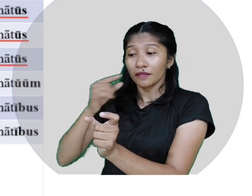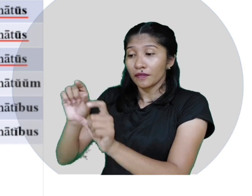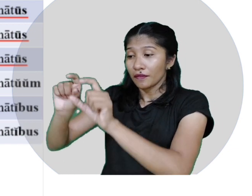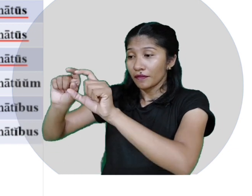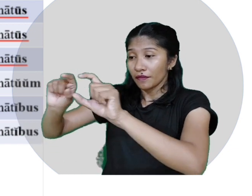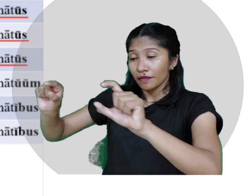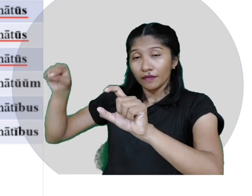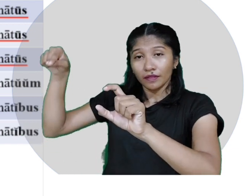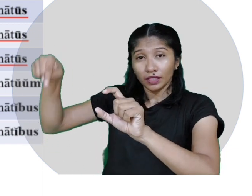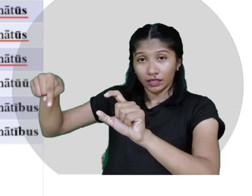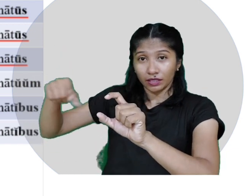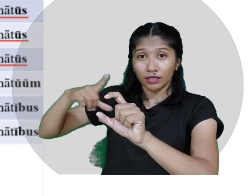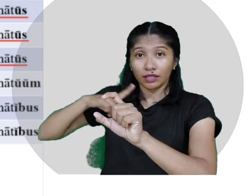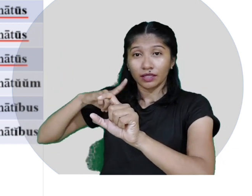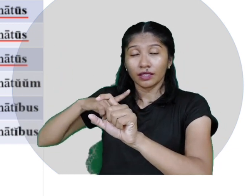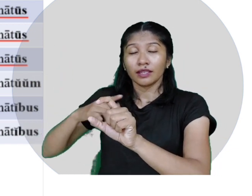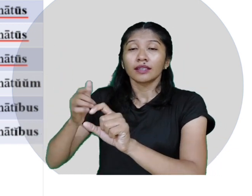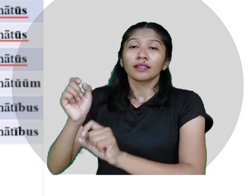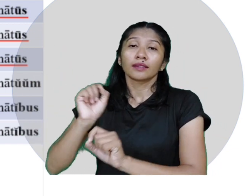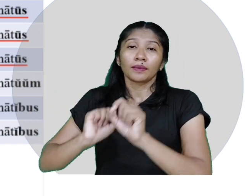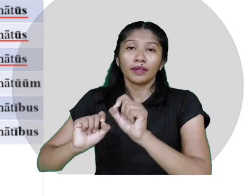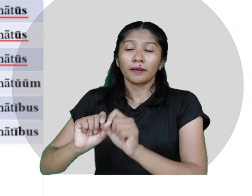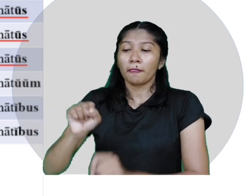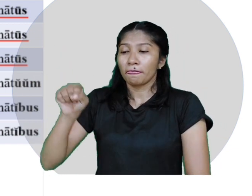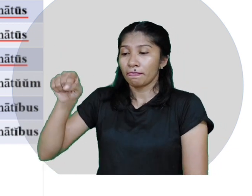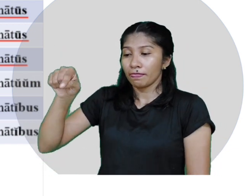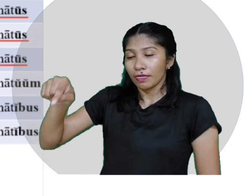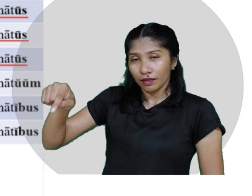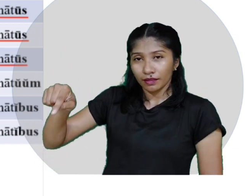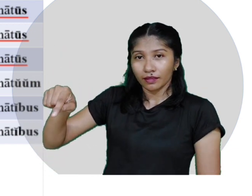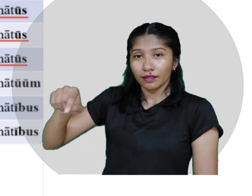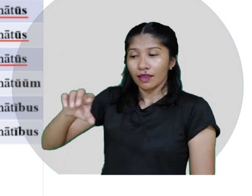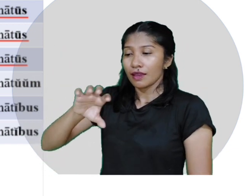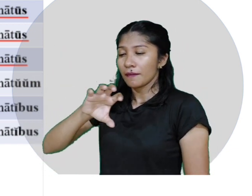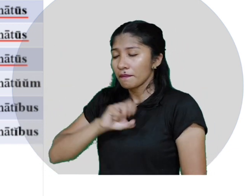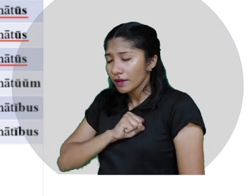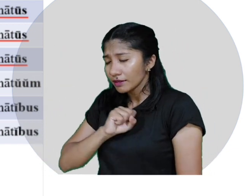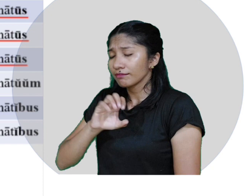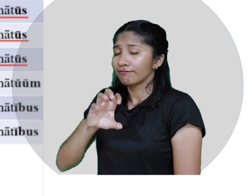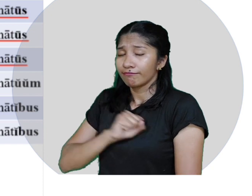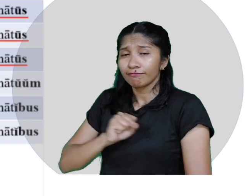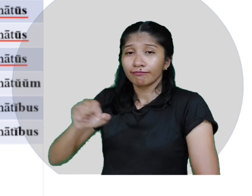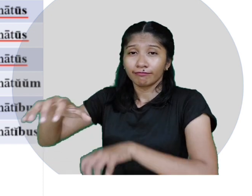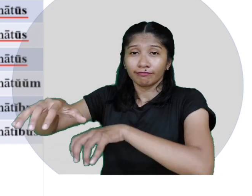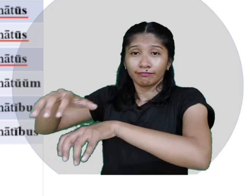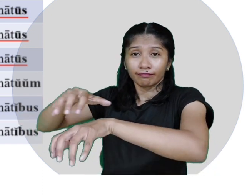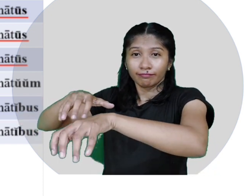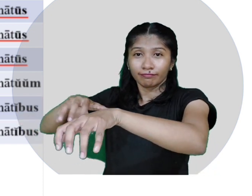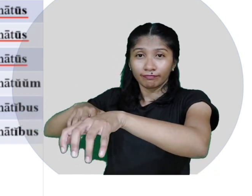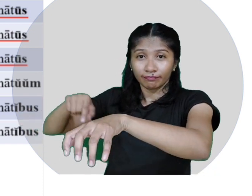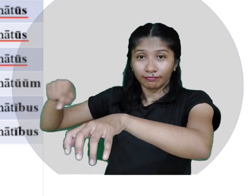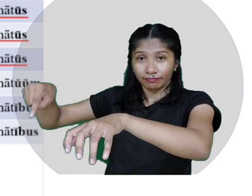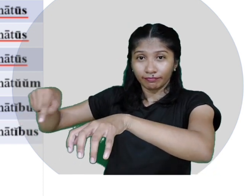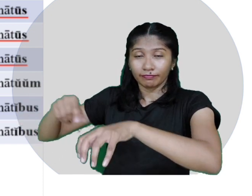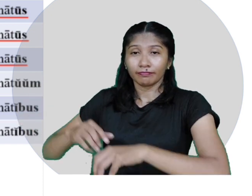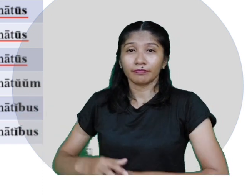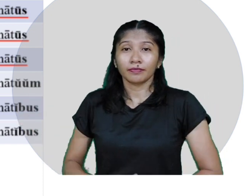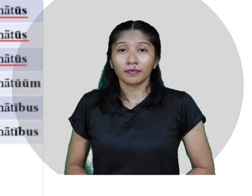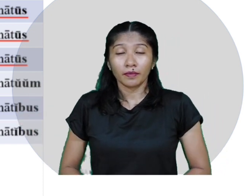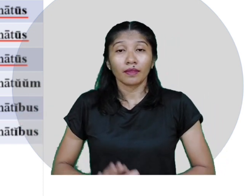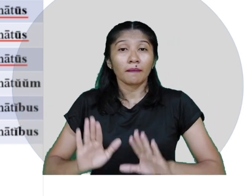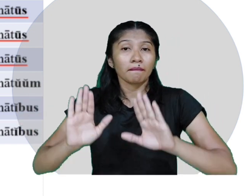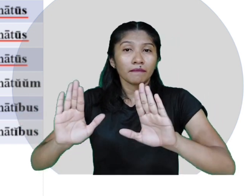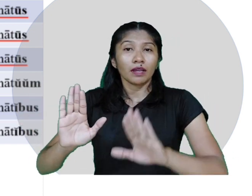senatus, amamos, amamos os senados. Neste caso, temos uma outra